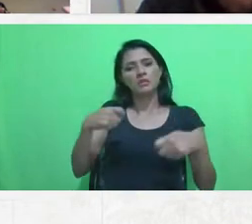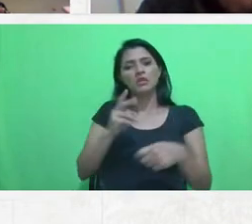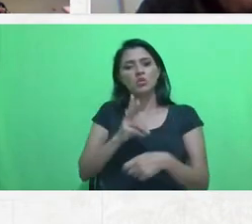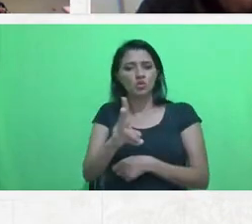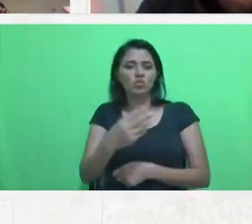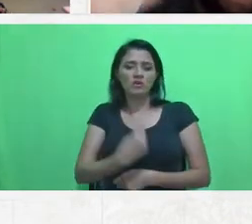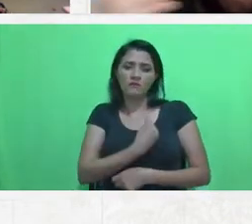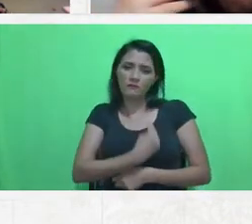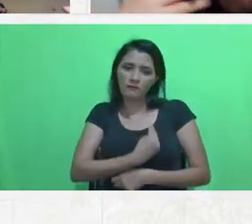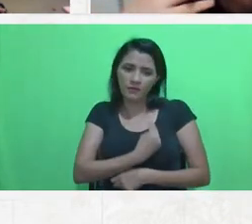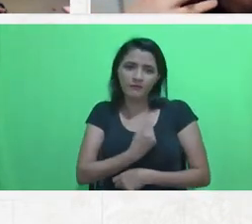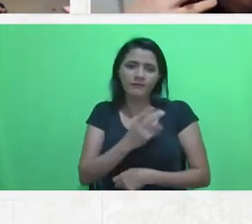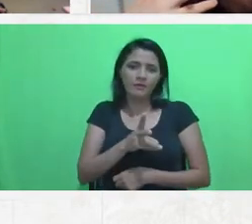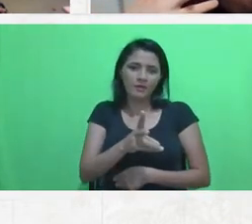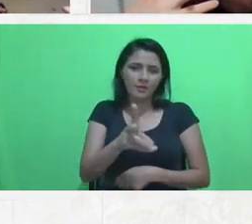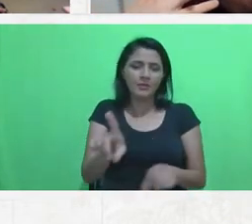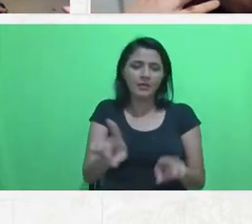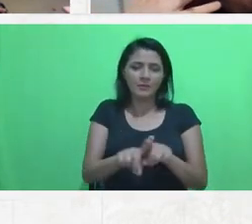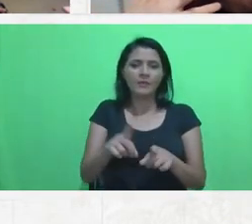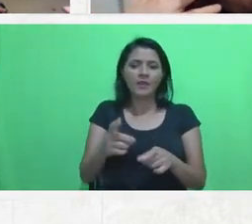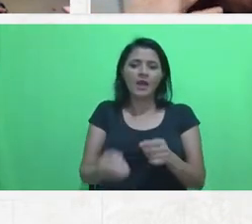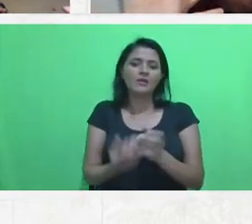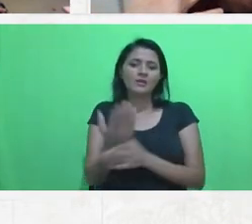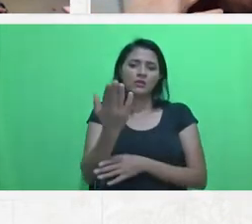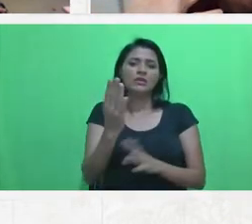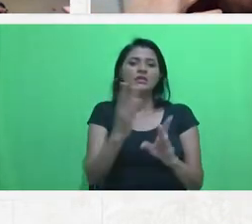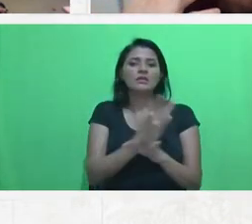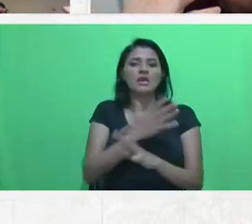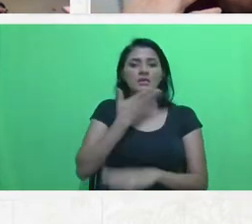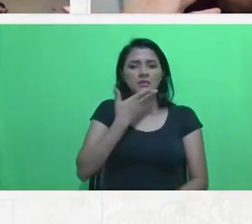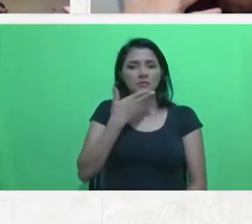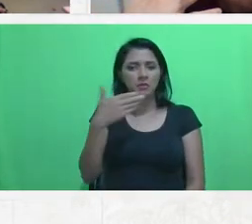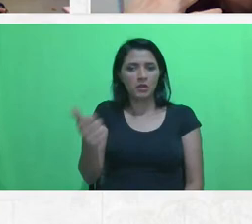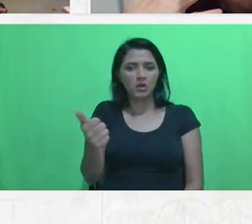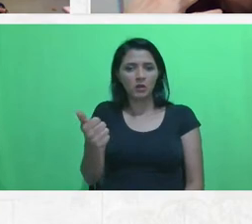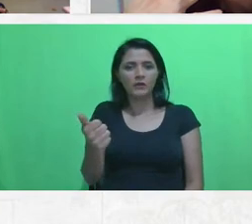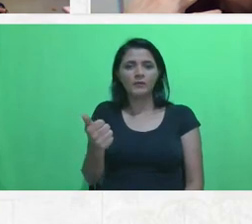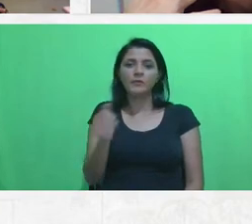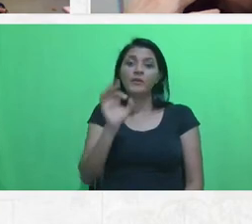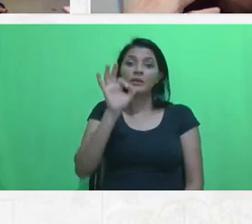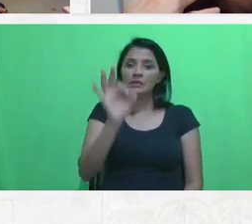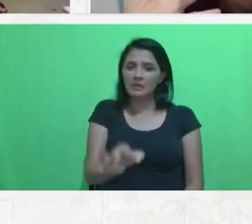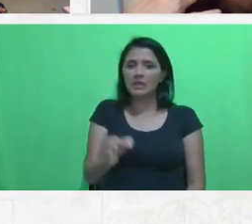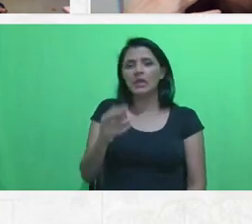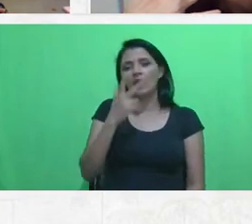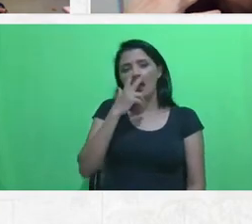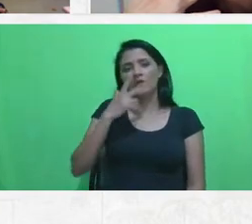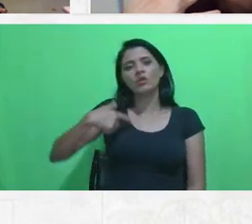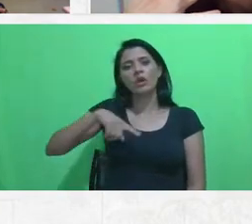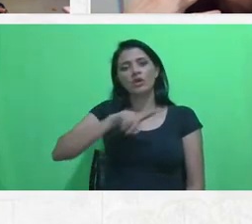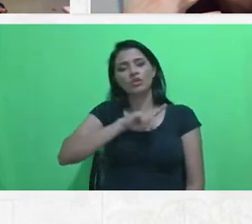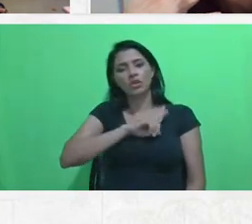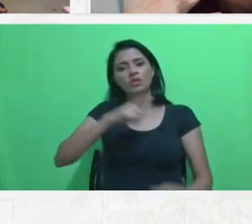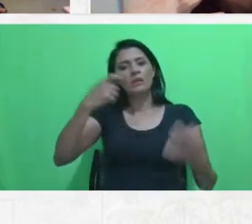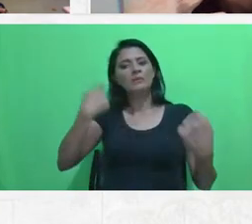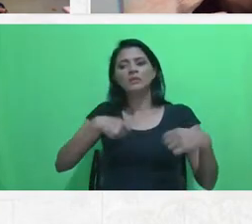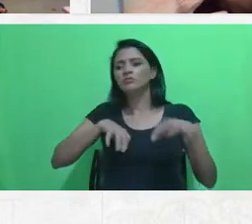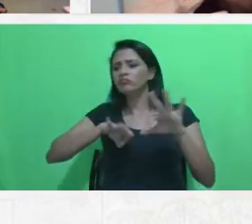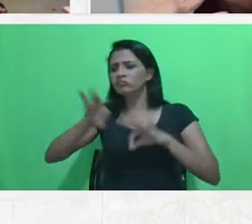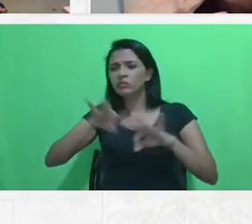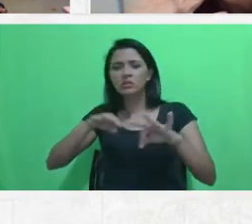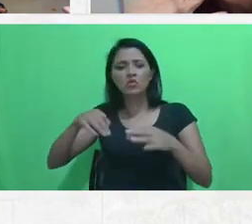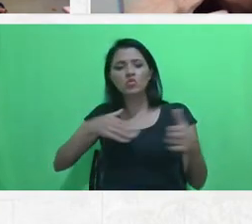construção dessas cidades melhores. E, com certeza, acho que a gente tem que traçar o nosso caminho aí,